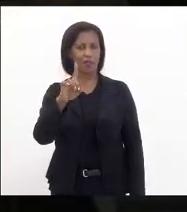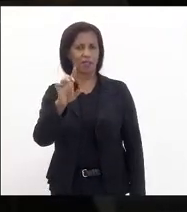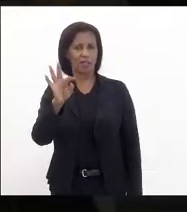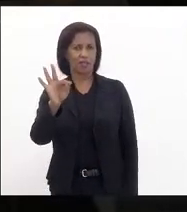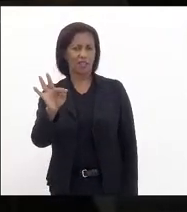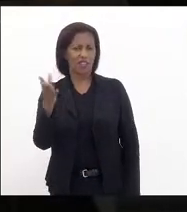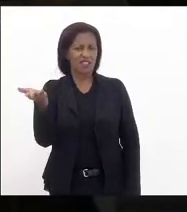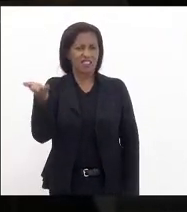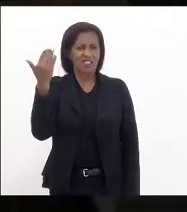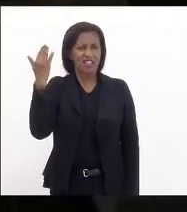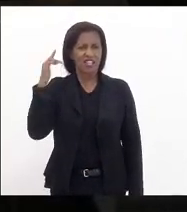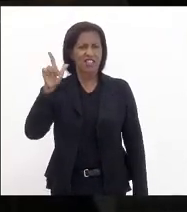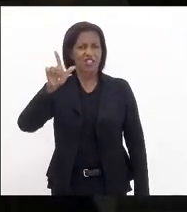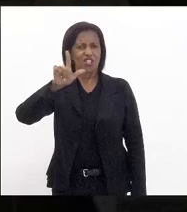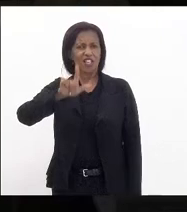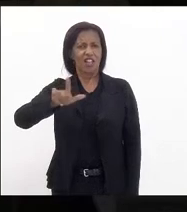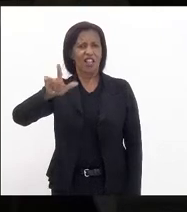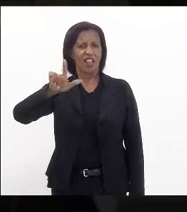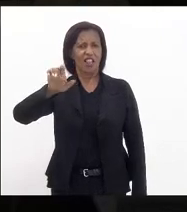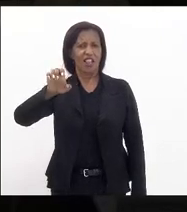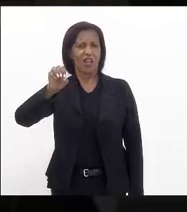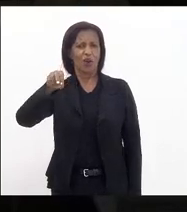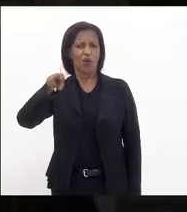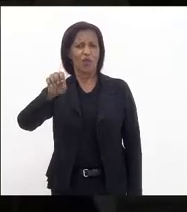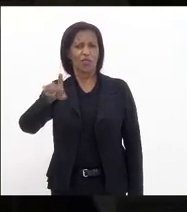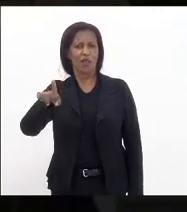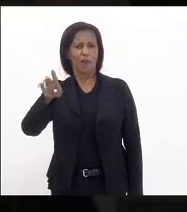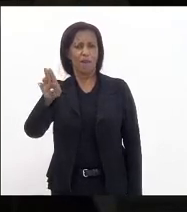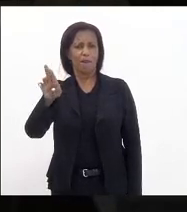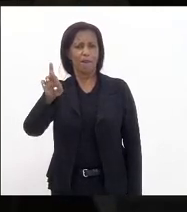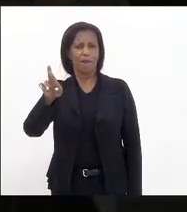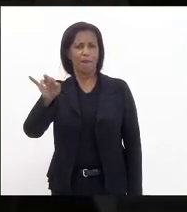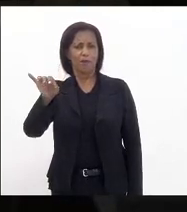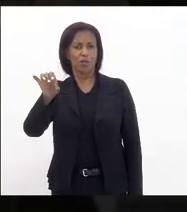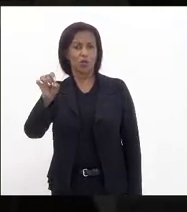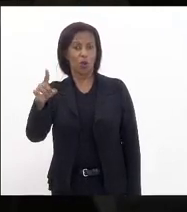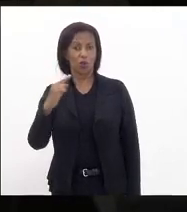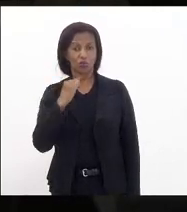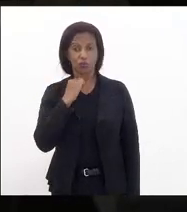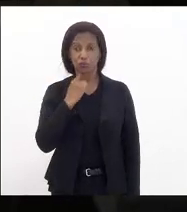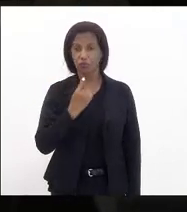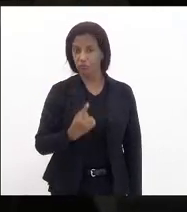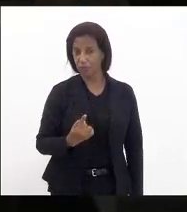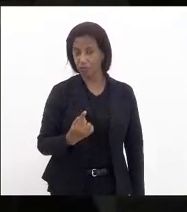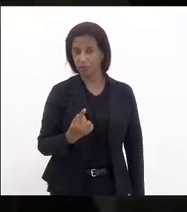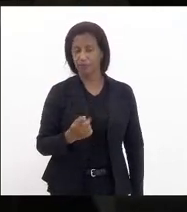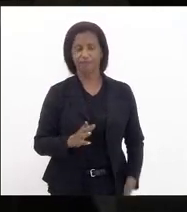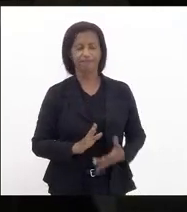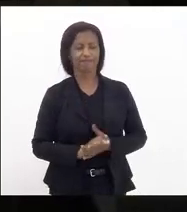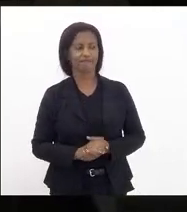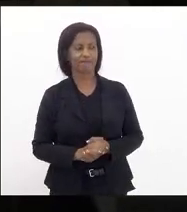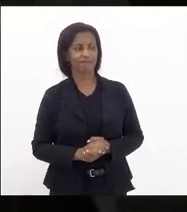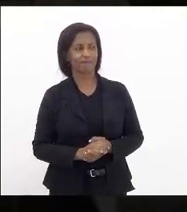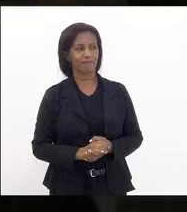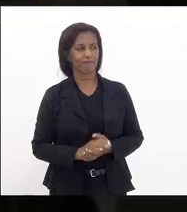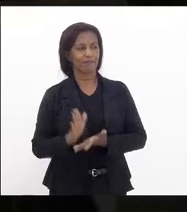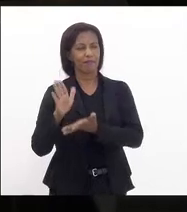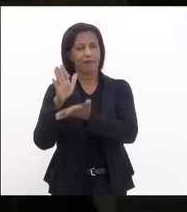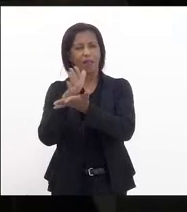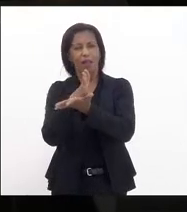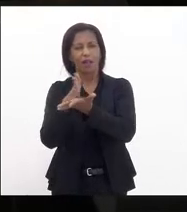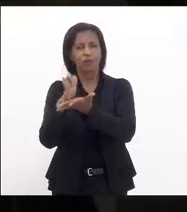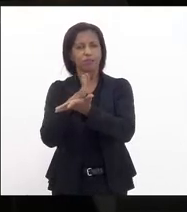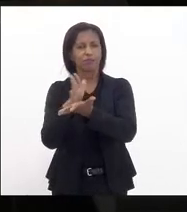Leonel de Moura Brizola e duvido que algum